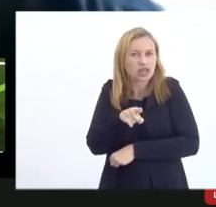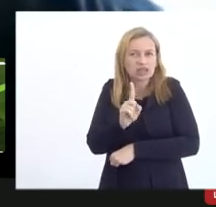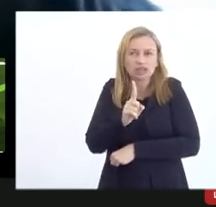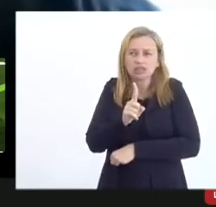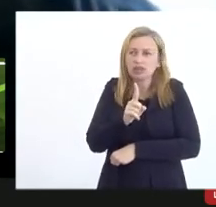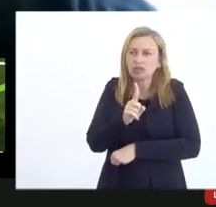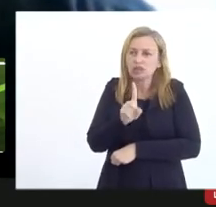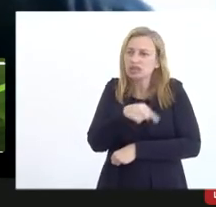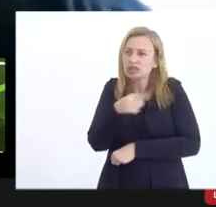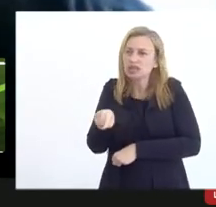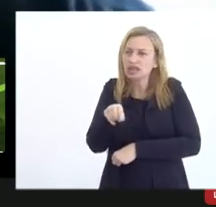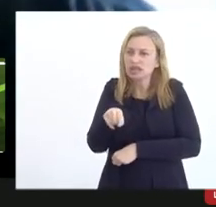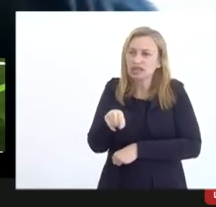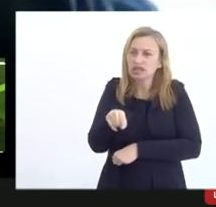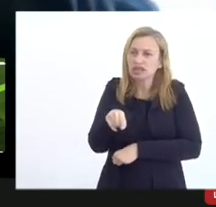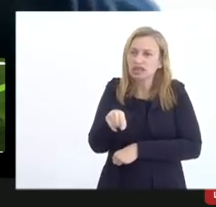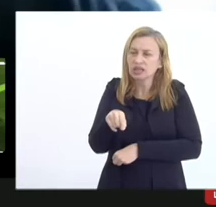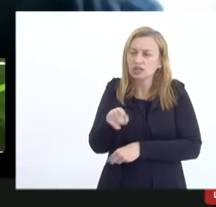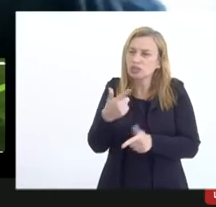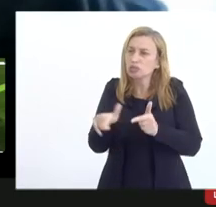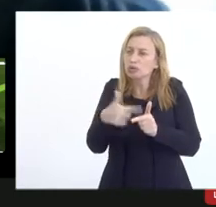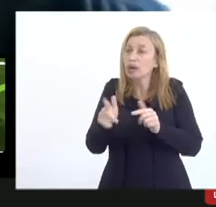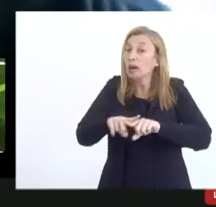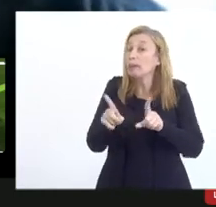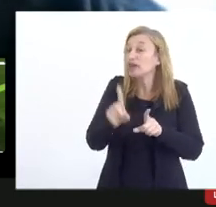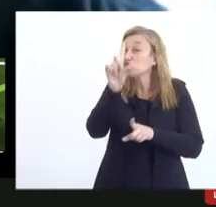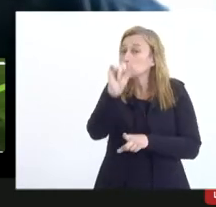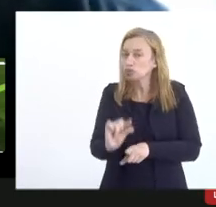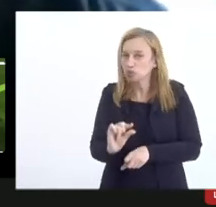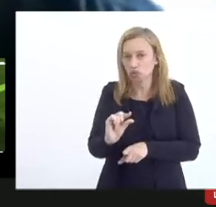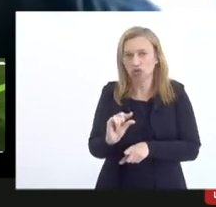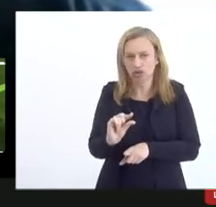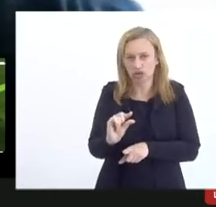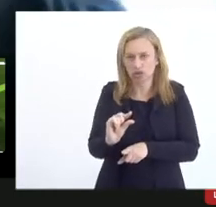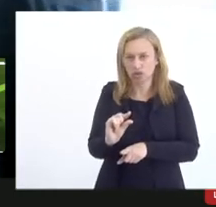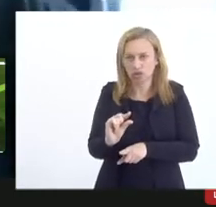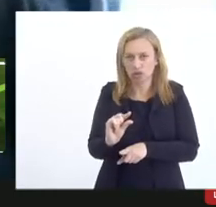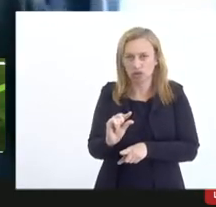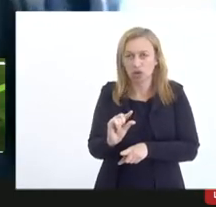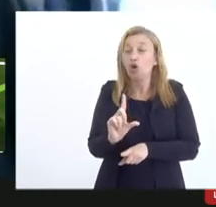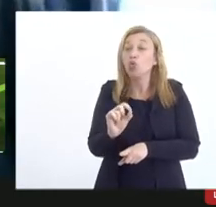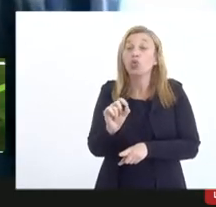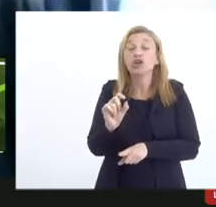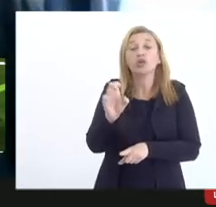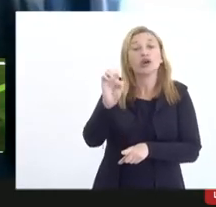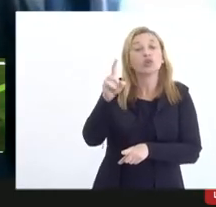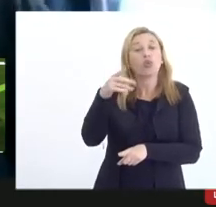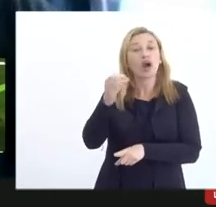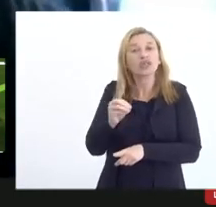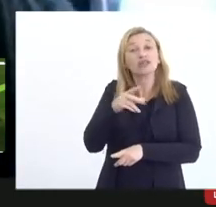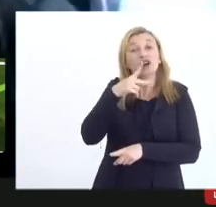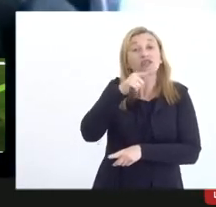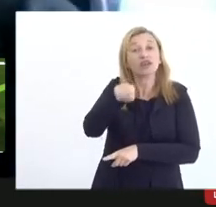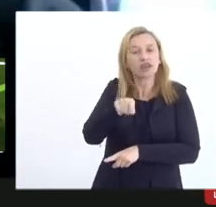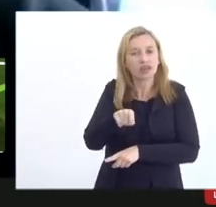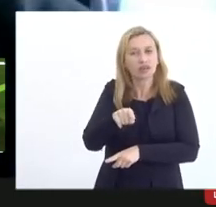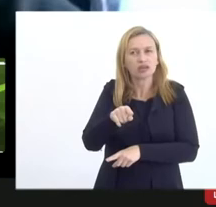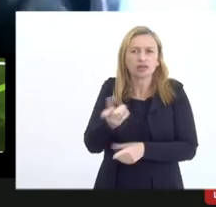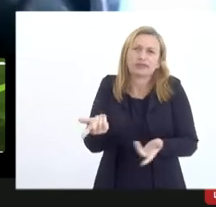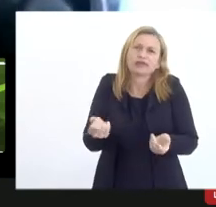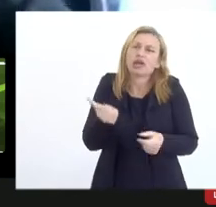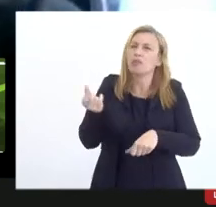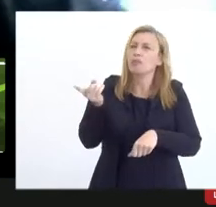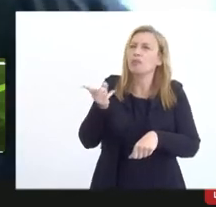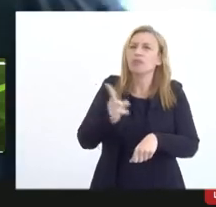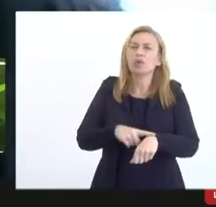eliminaria os pesadelos mas diminuiria o que o Eduardo está dizendo aí daqui a pouco um